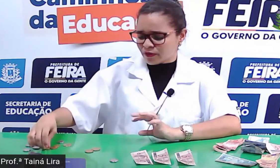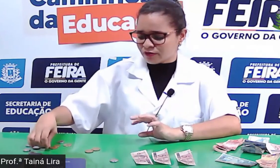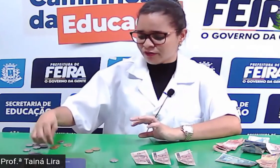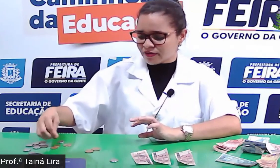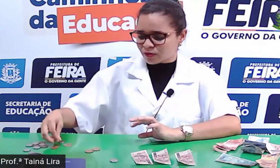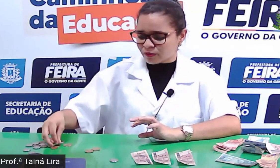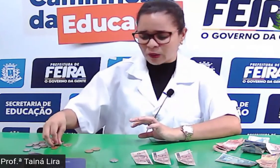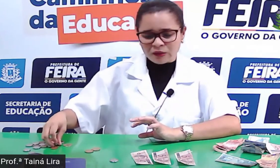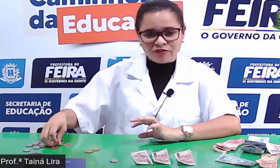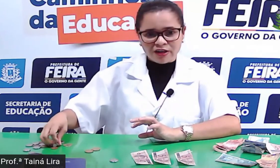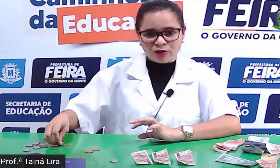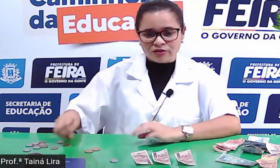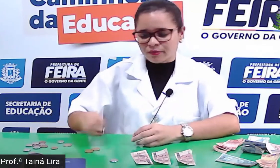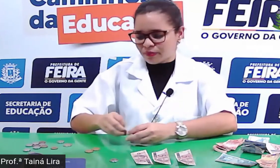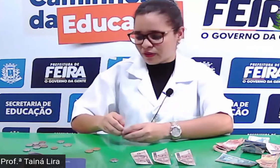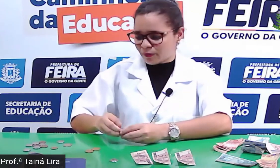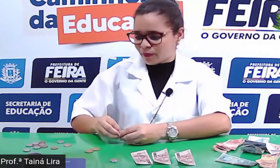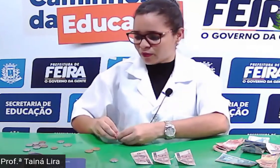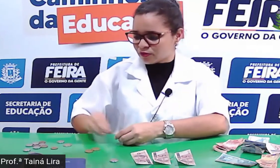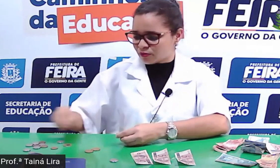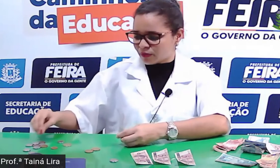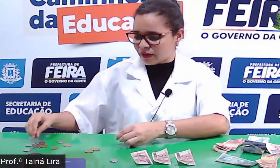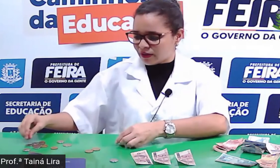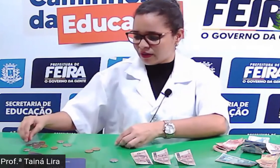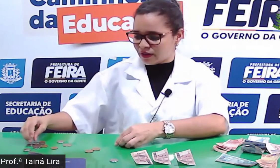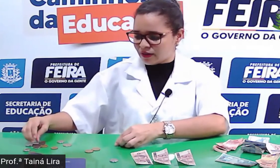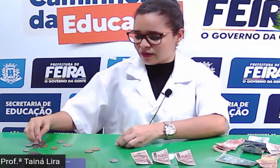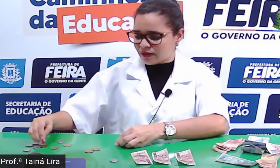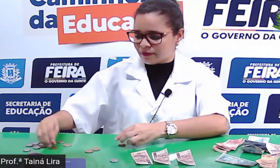que é que eu posso fazer, que valor também eu posso